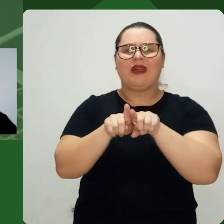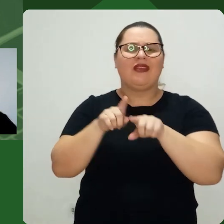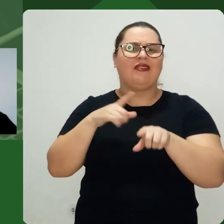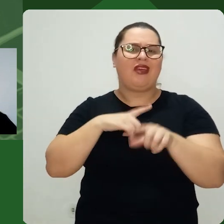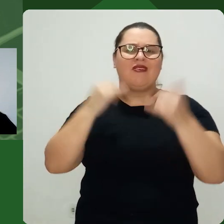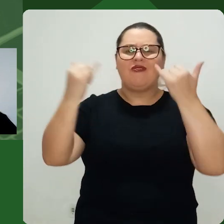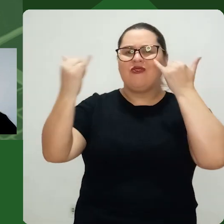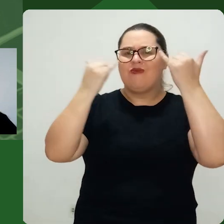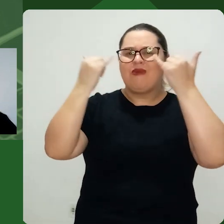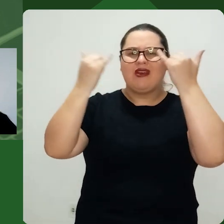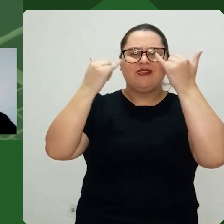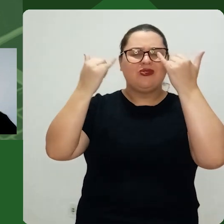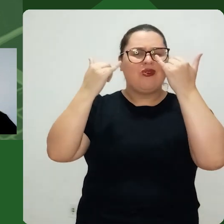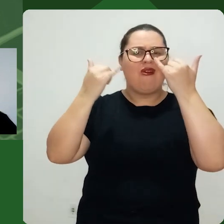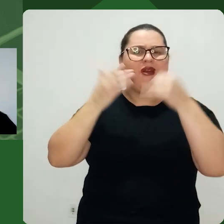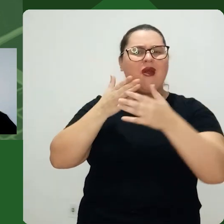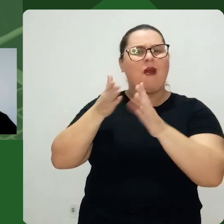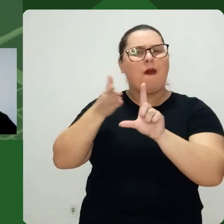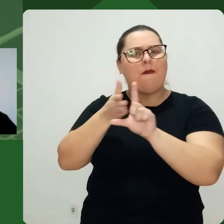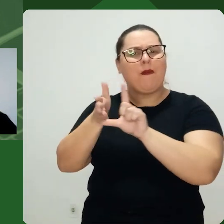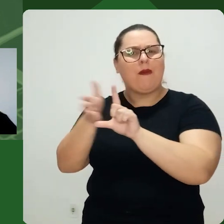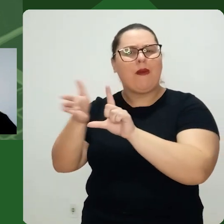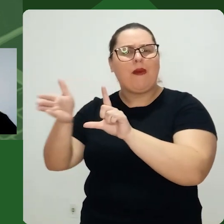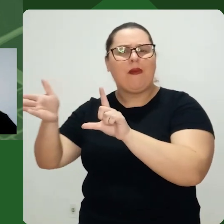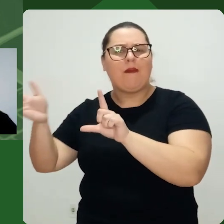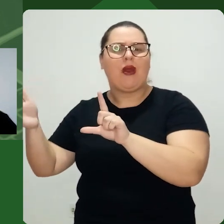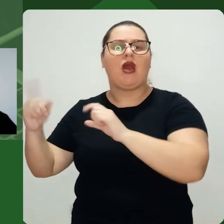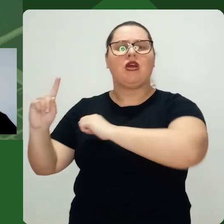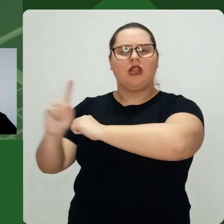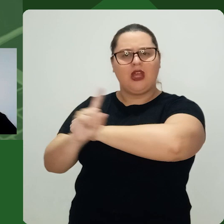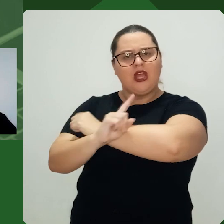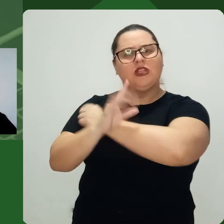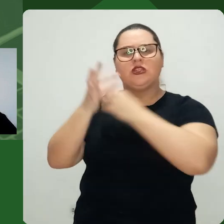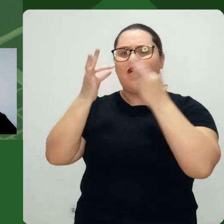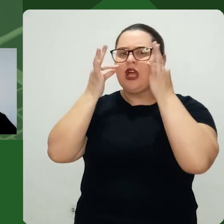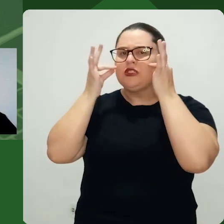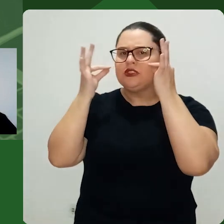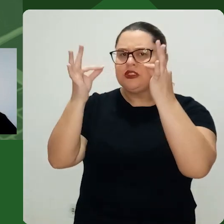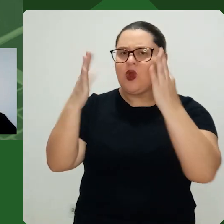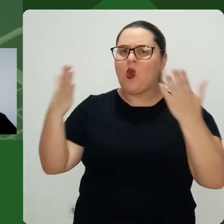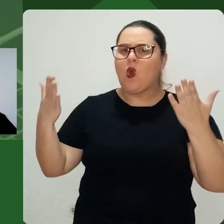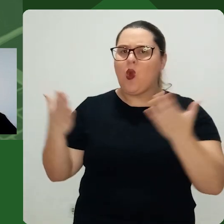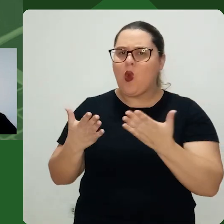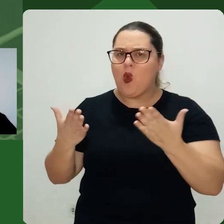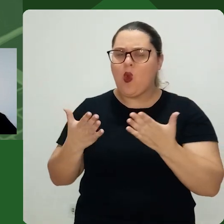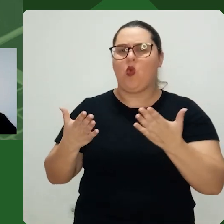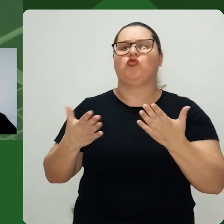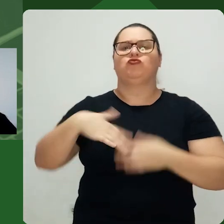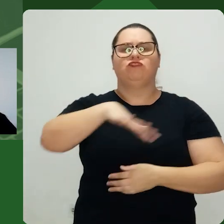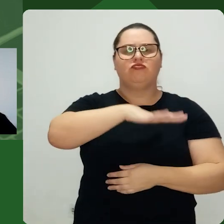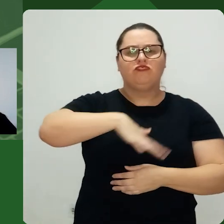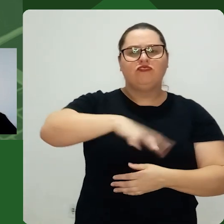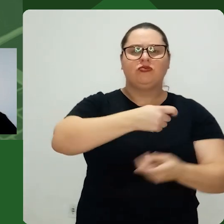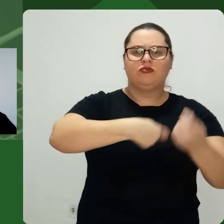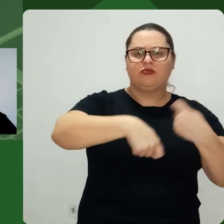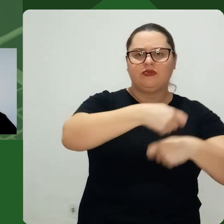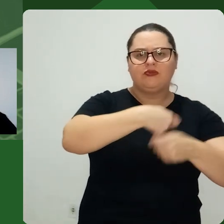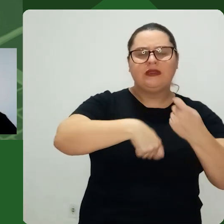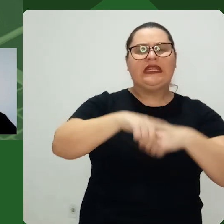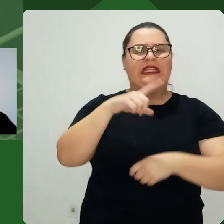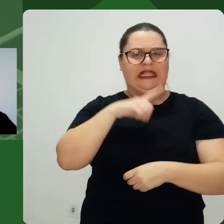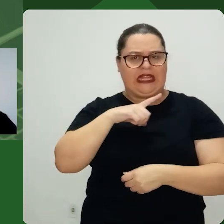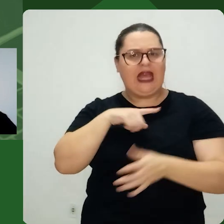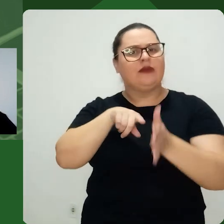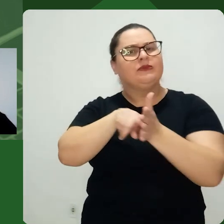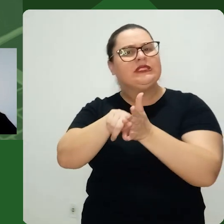as informações necessárias Nossos clientes, eles estão mais atentos ao mercado, né? Eles